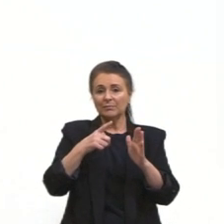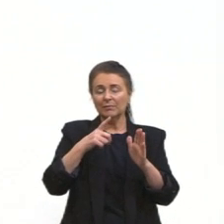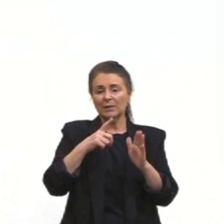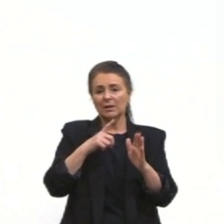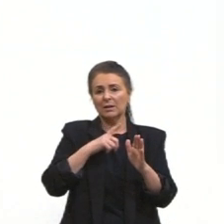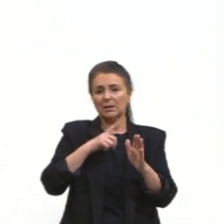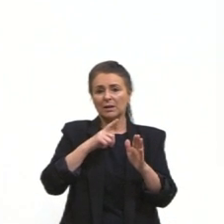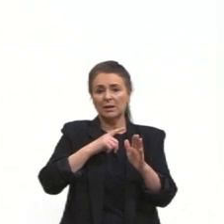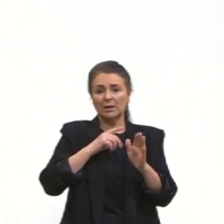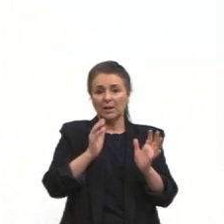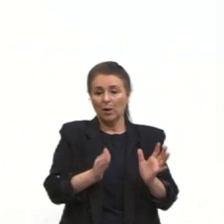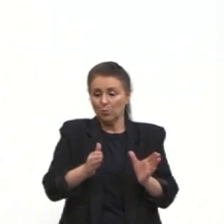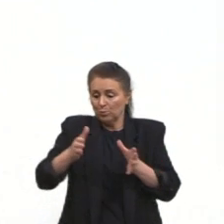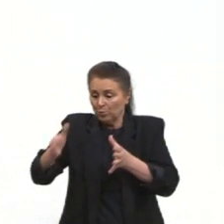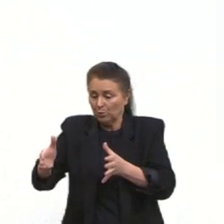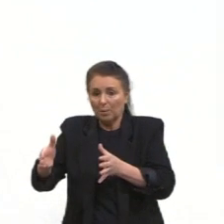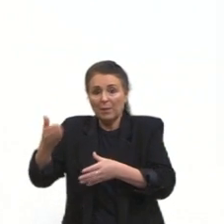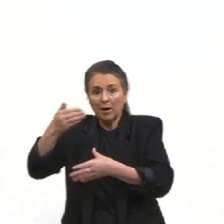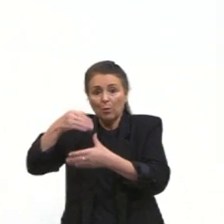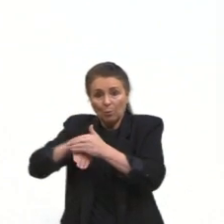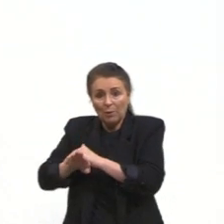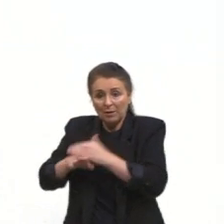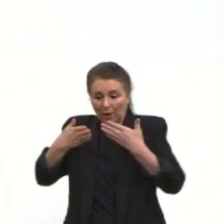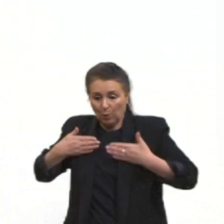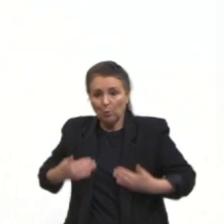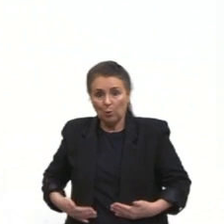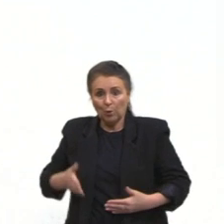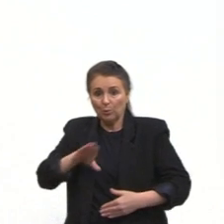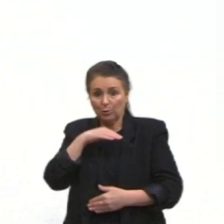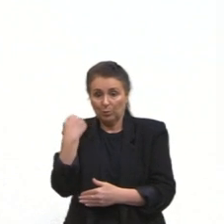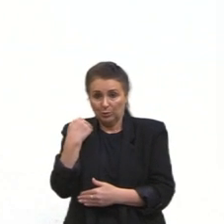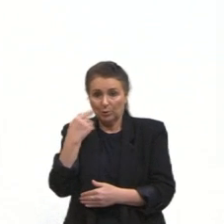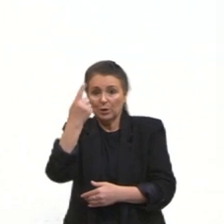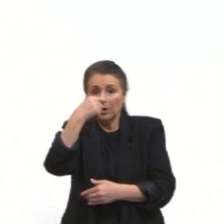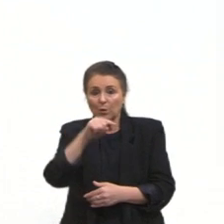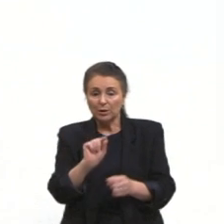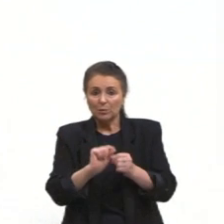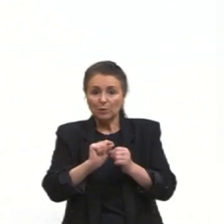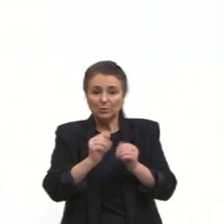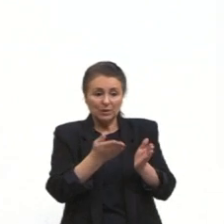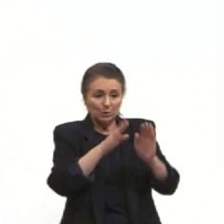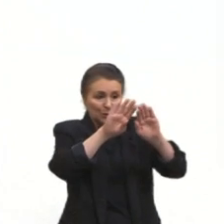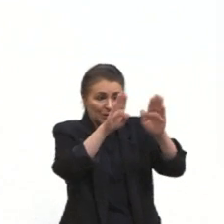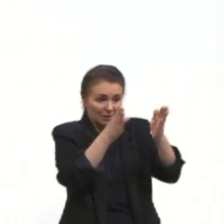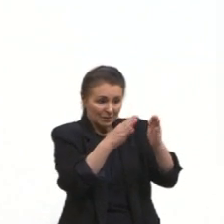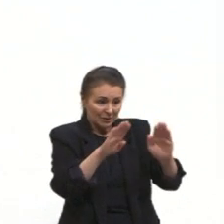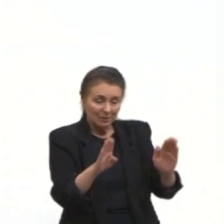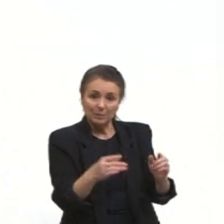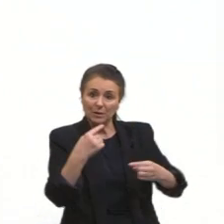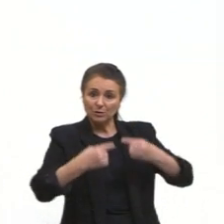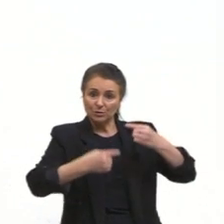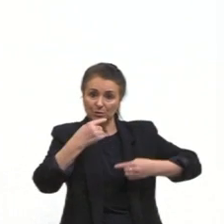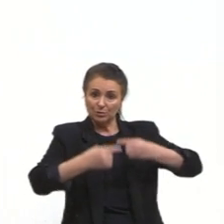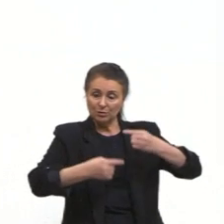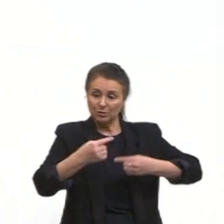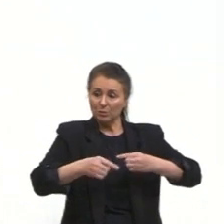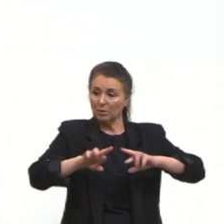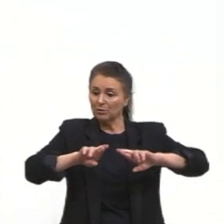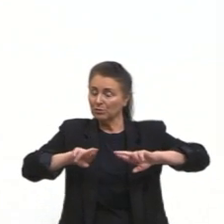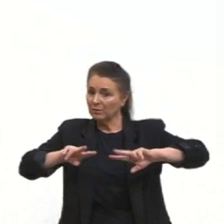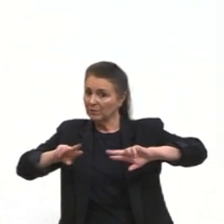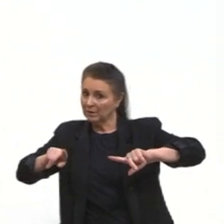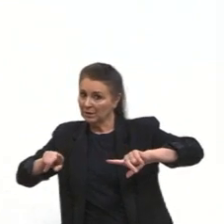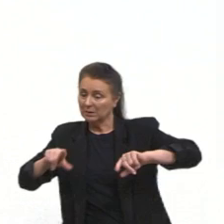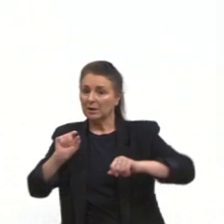funerária e a outra que é uma escultura e ambas produzidas em cerâmicas. aí nós discutimos aqui essa diferença